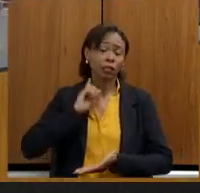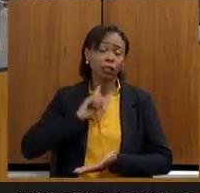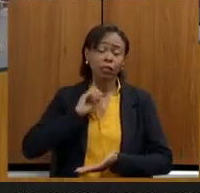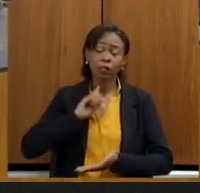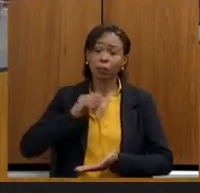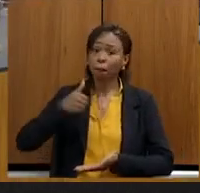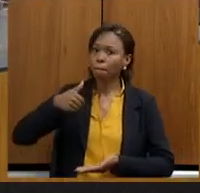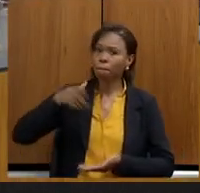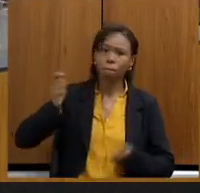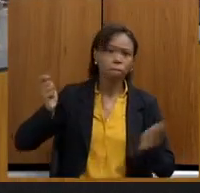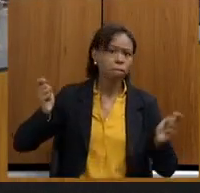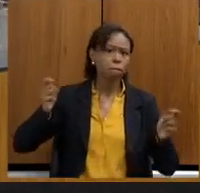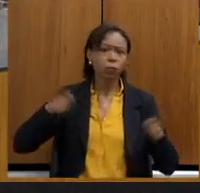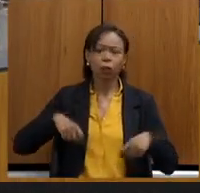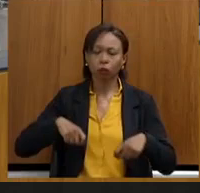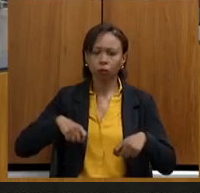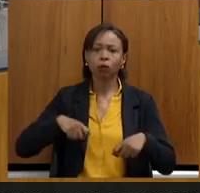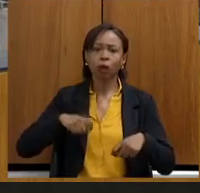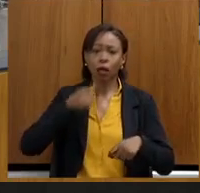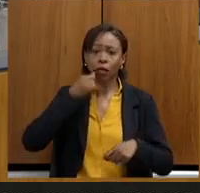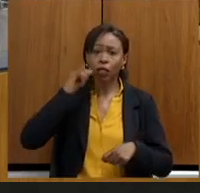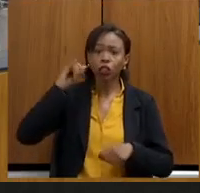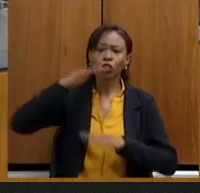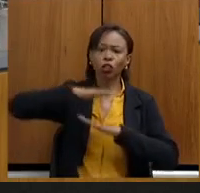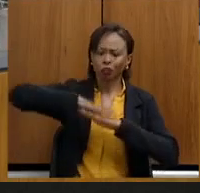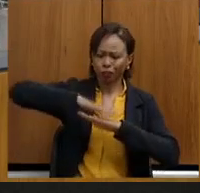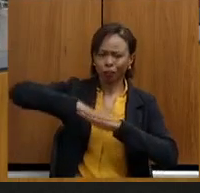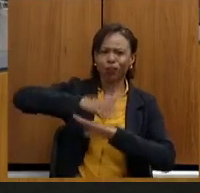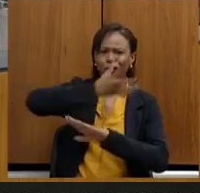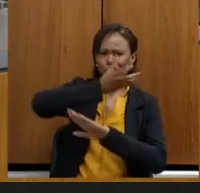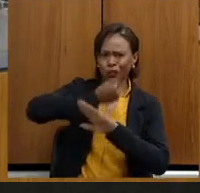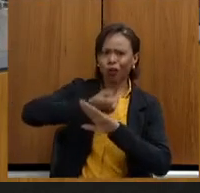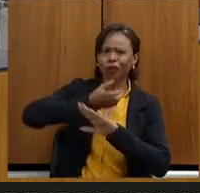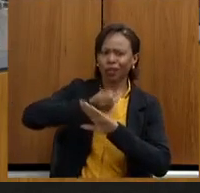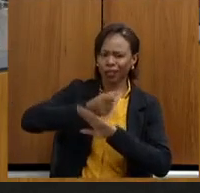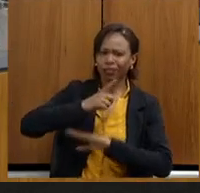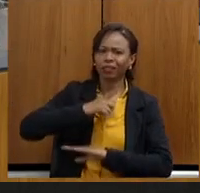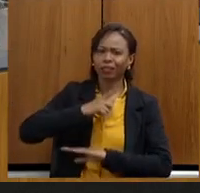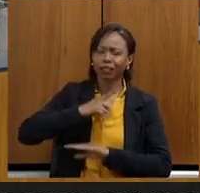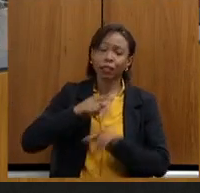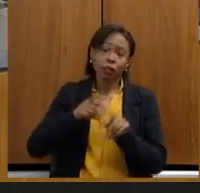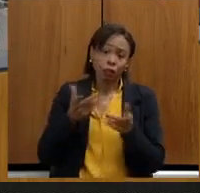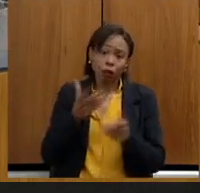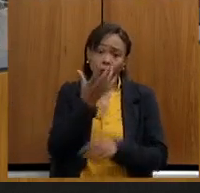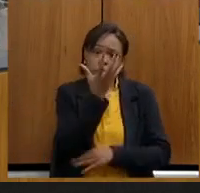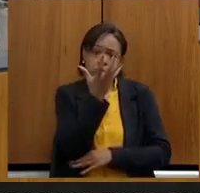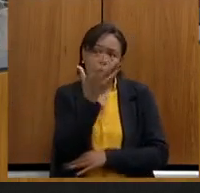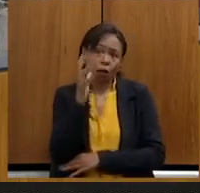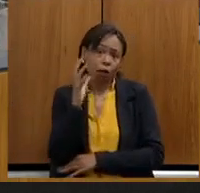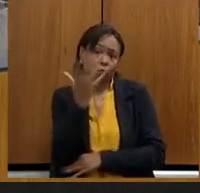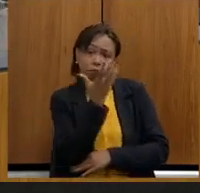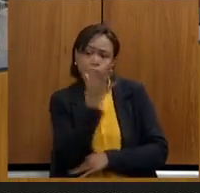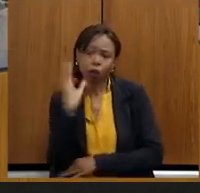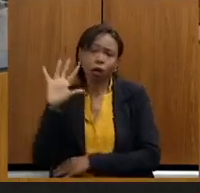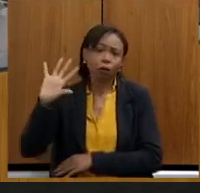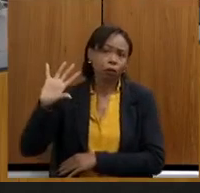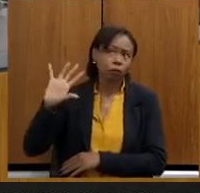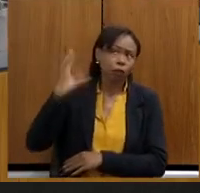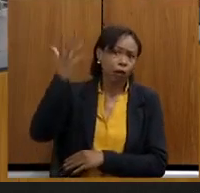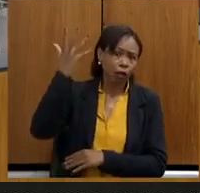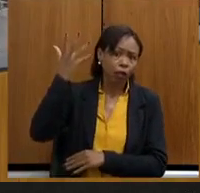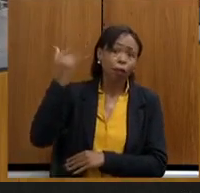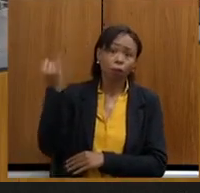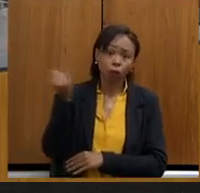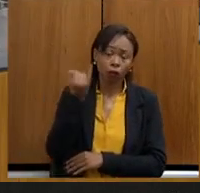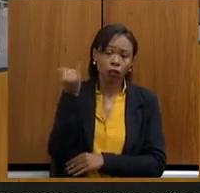fotovoltaica instalada. E isso, do ponto de vista das mudanças climáticas, também é uma meta muito importante. Três